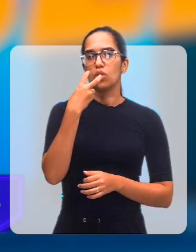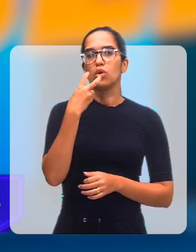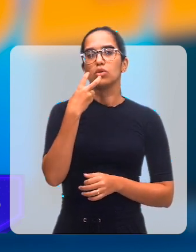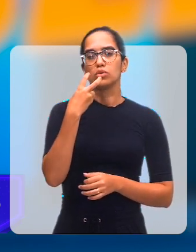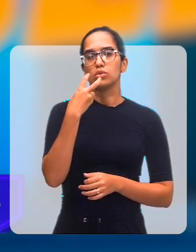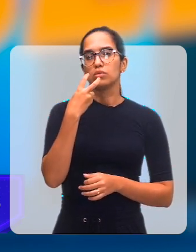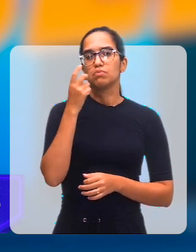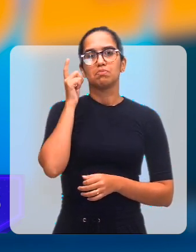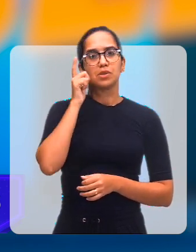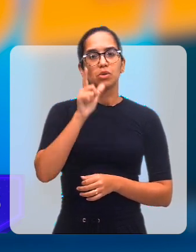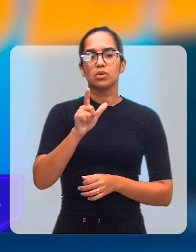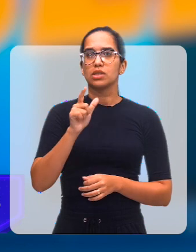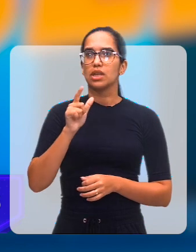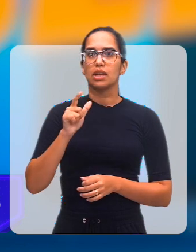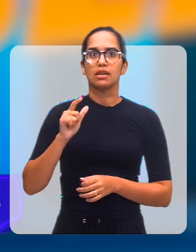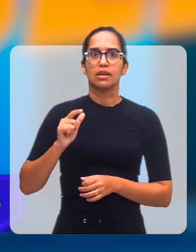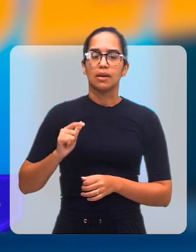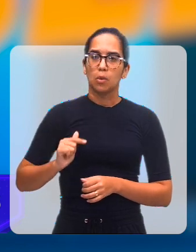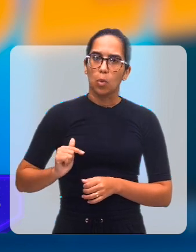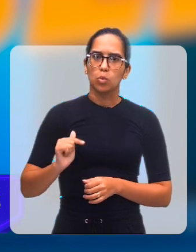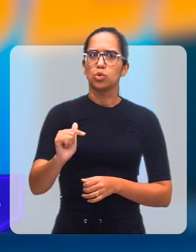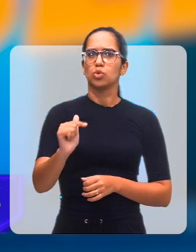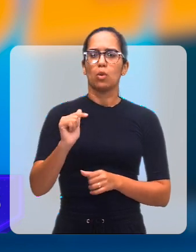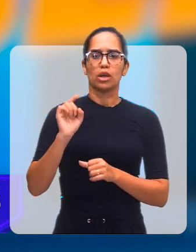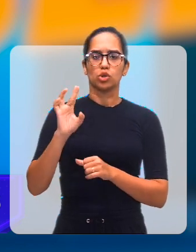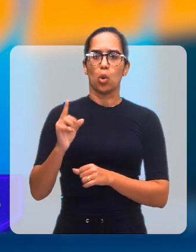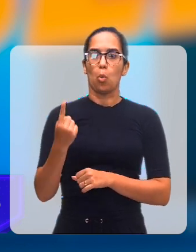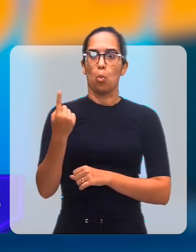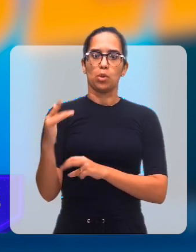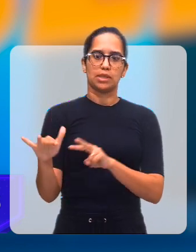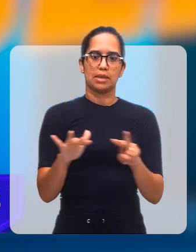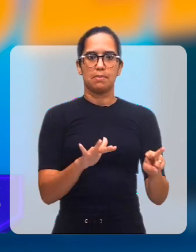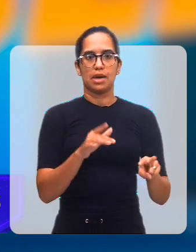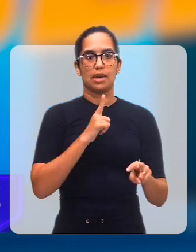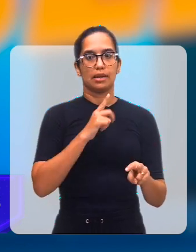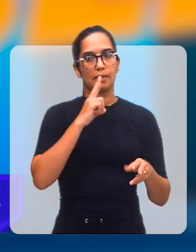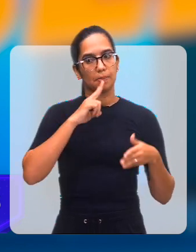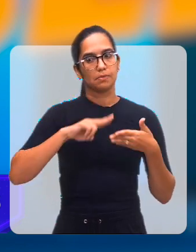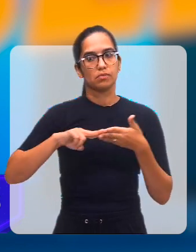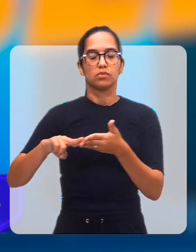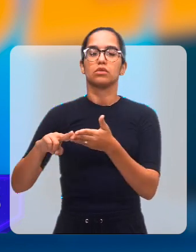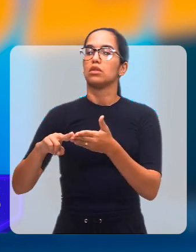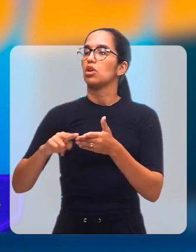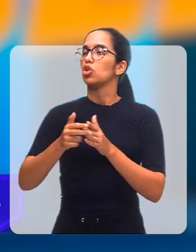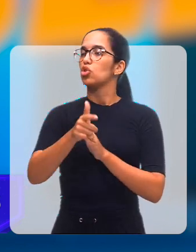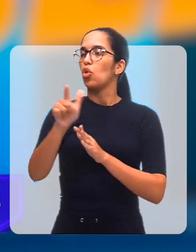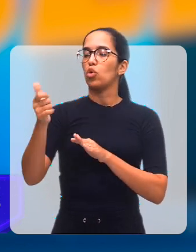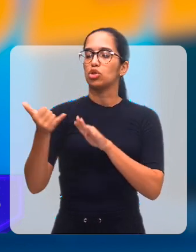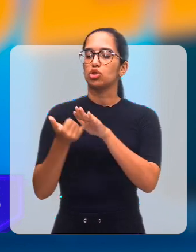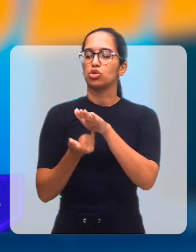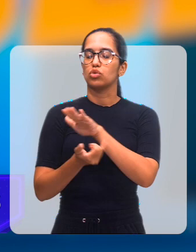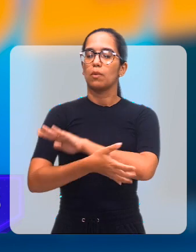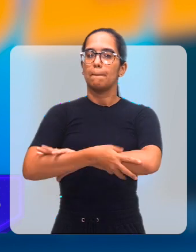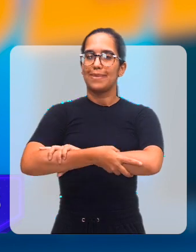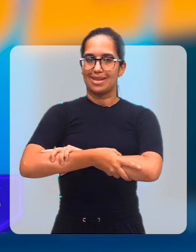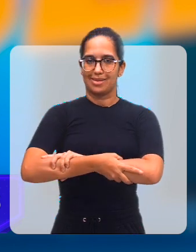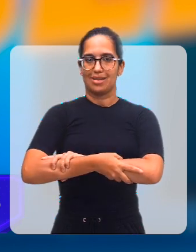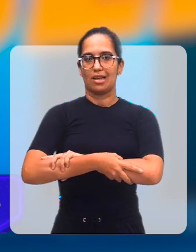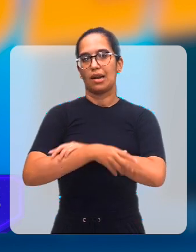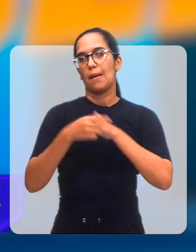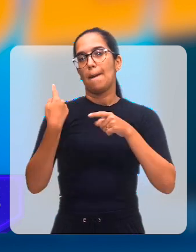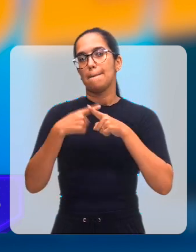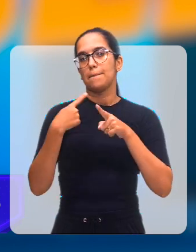conosco no CEMAN. nós encaminhamos para essa rede parceira, porque ela não precisaria desse atendimento